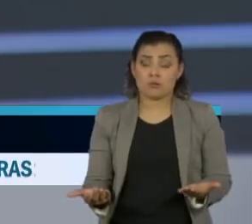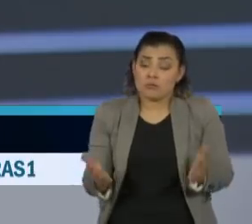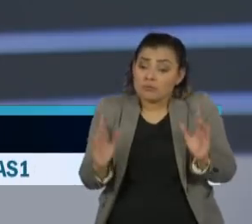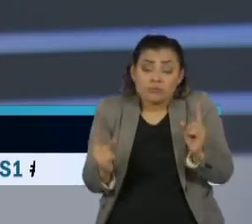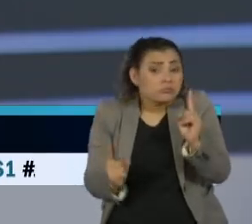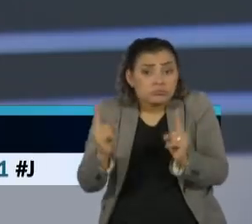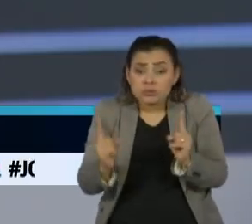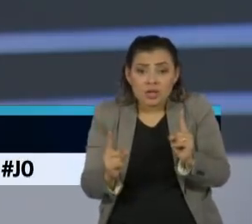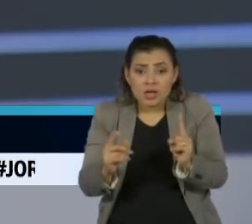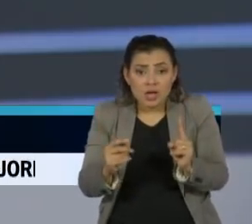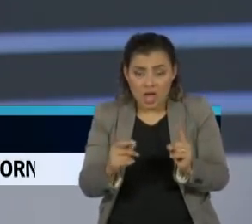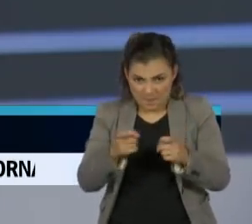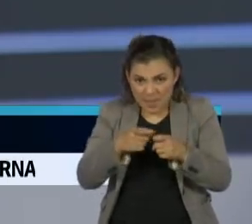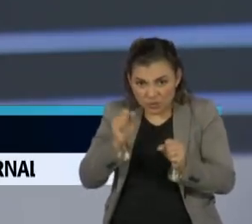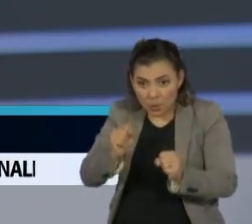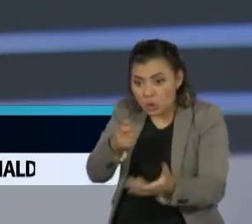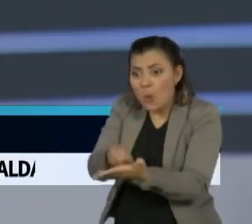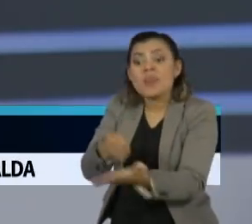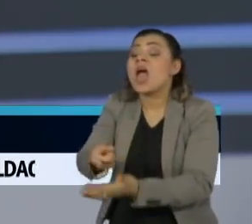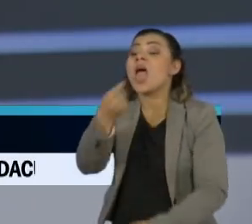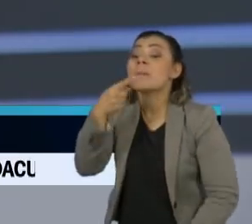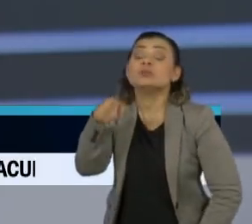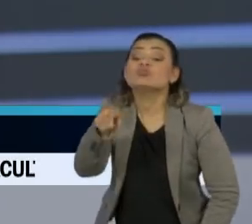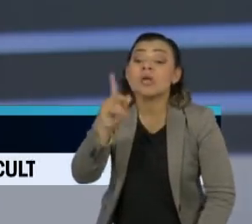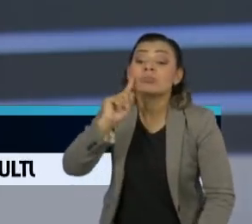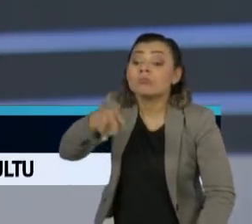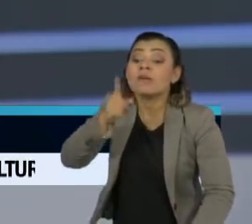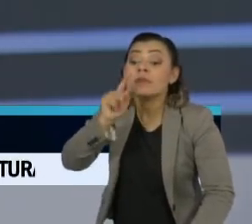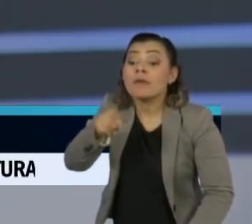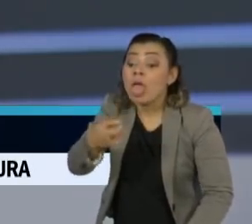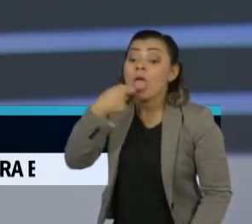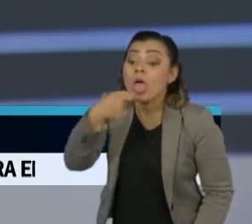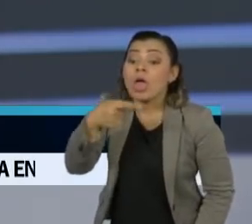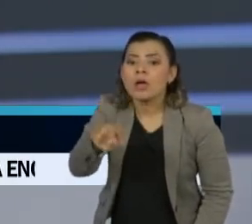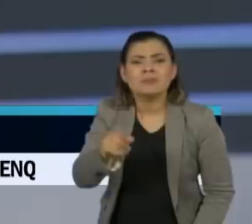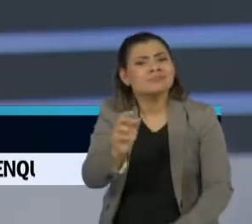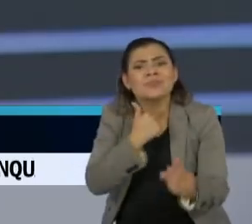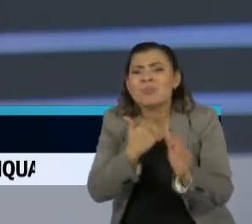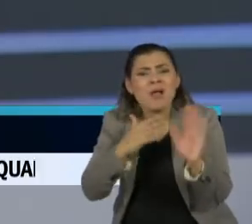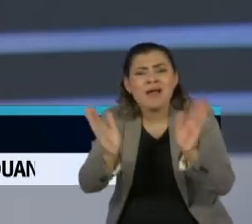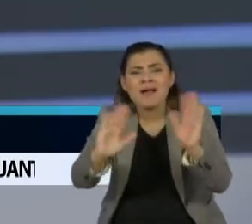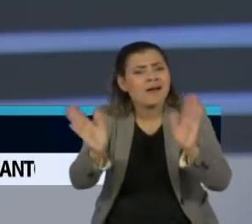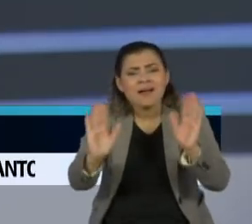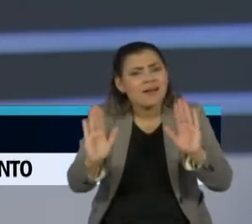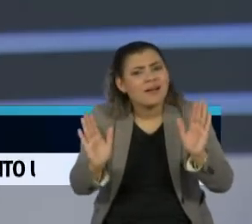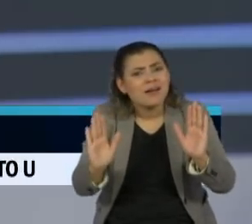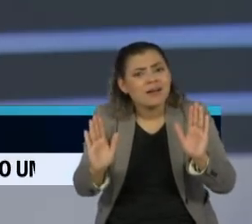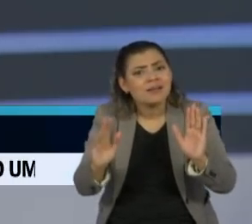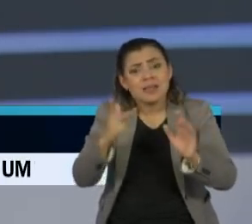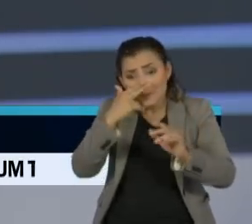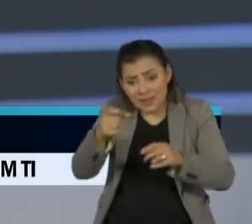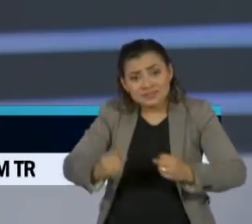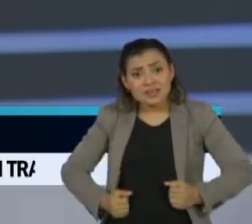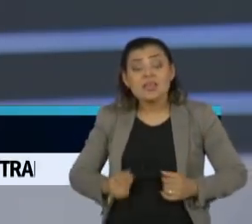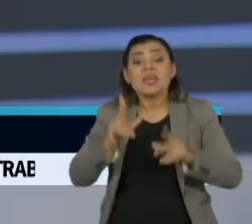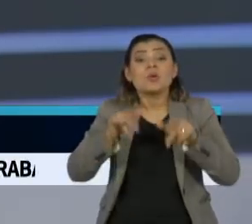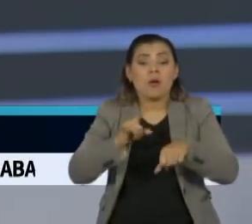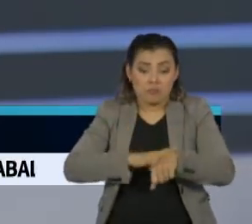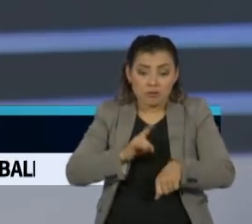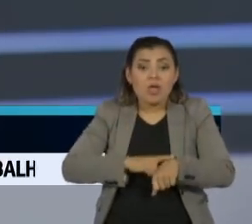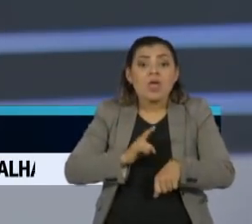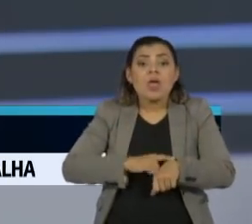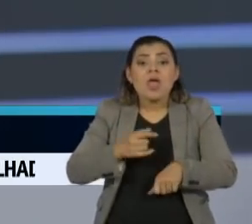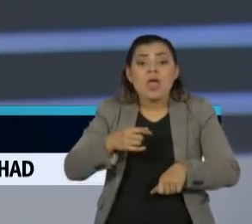me obrigar a prescrever um remédio por uma determinada infecção. Ou você vai tratar infecção urinária com tal